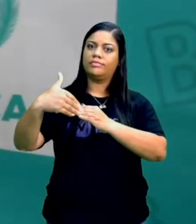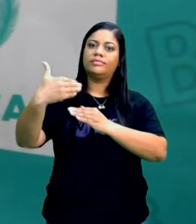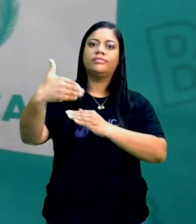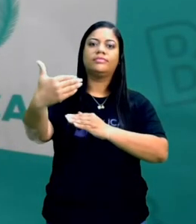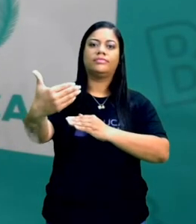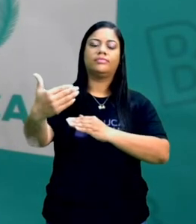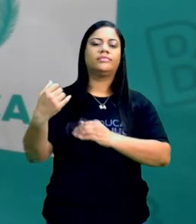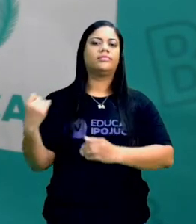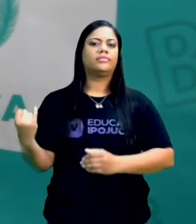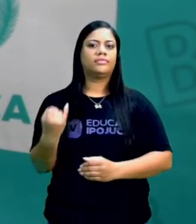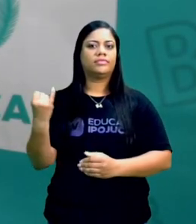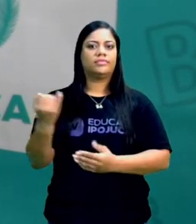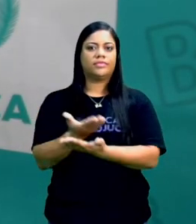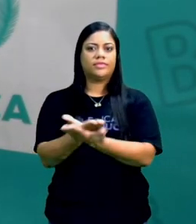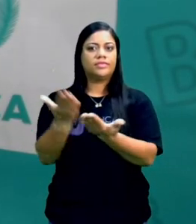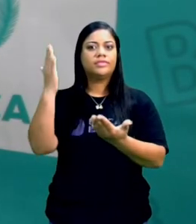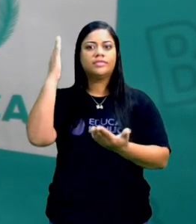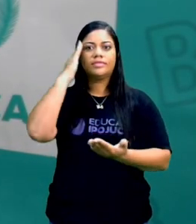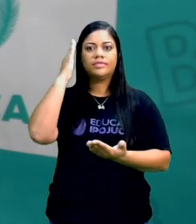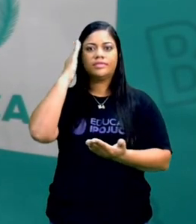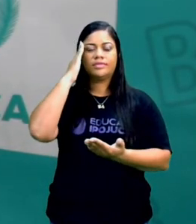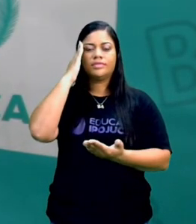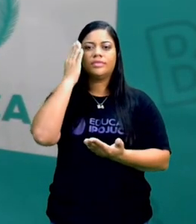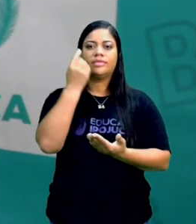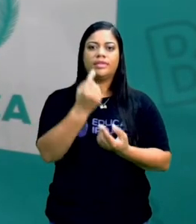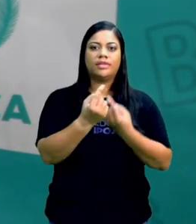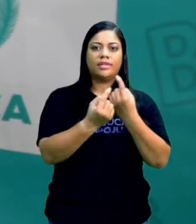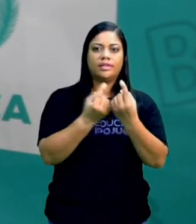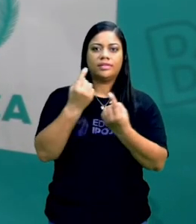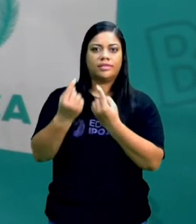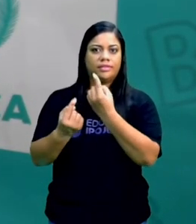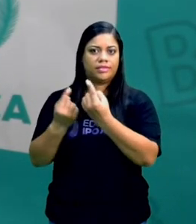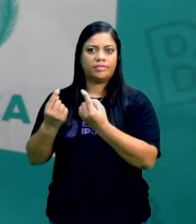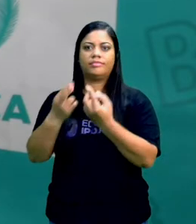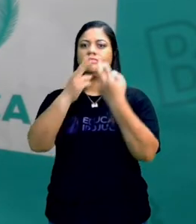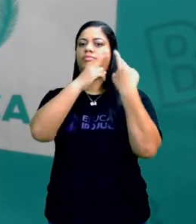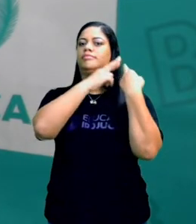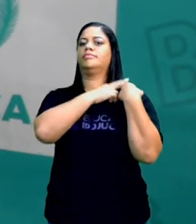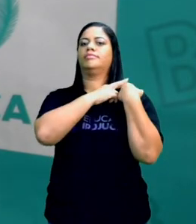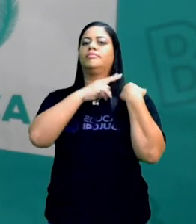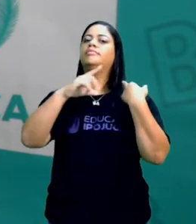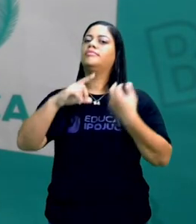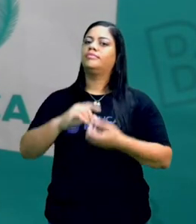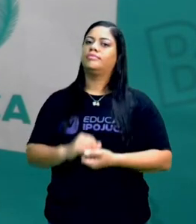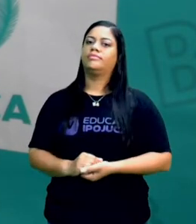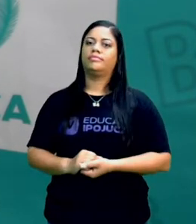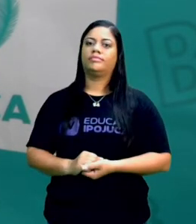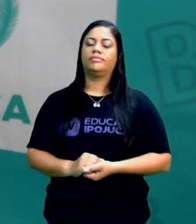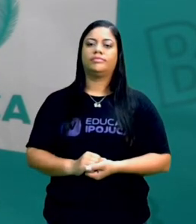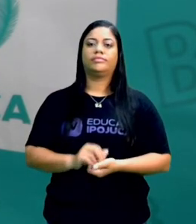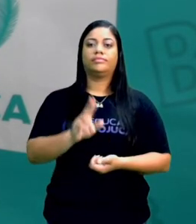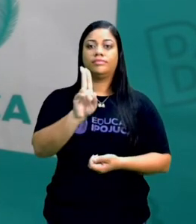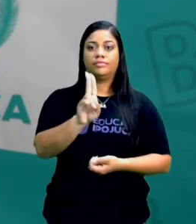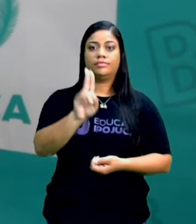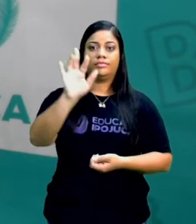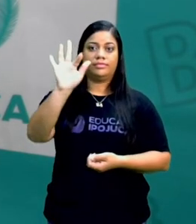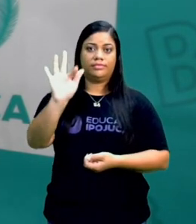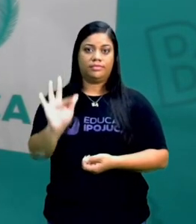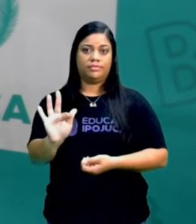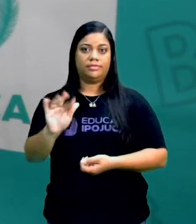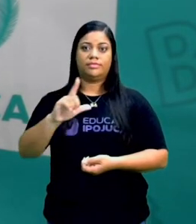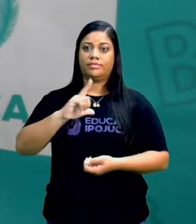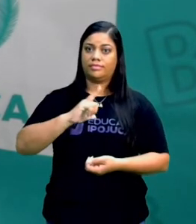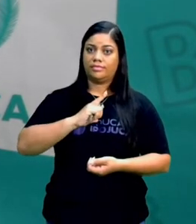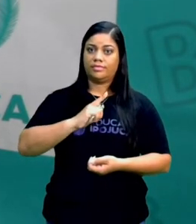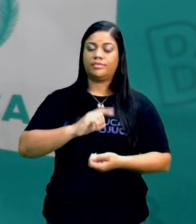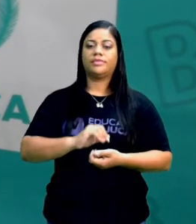Então, é importante que você vá entendendo a função de cada um. Então, temos as unidades federais, aí